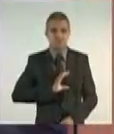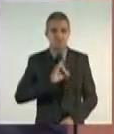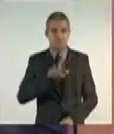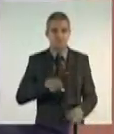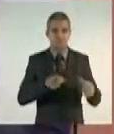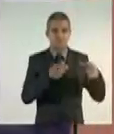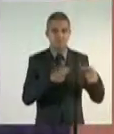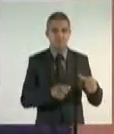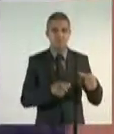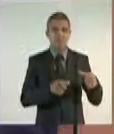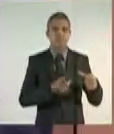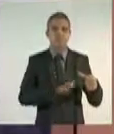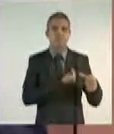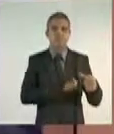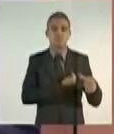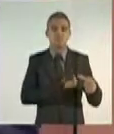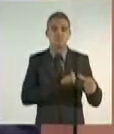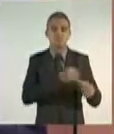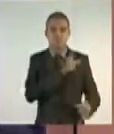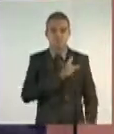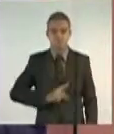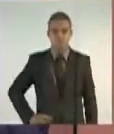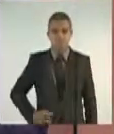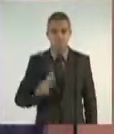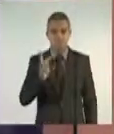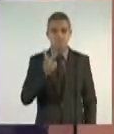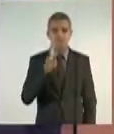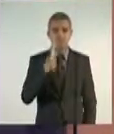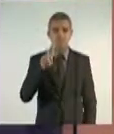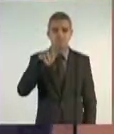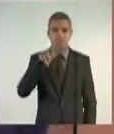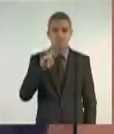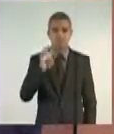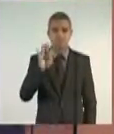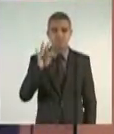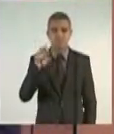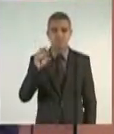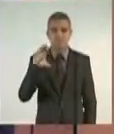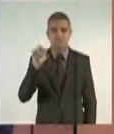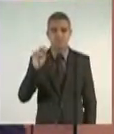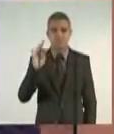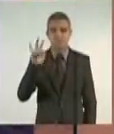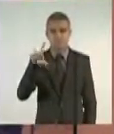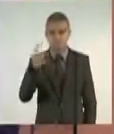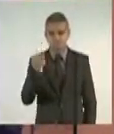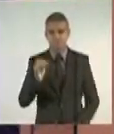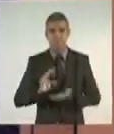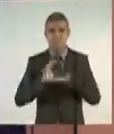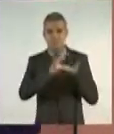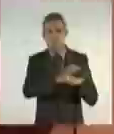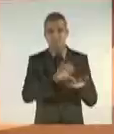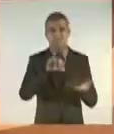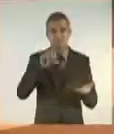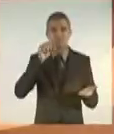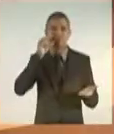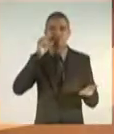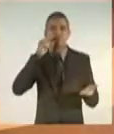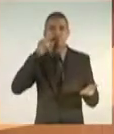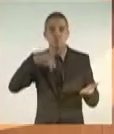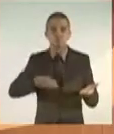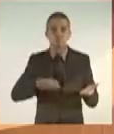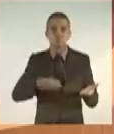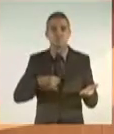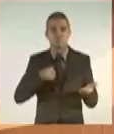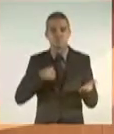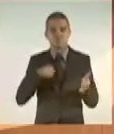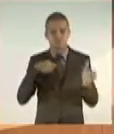Humberto Coutinho, para destinar um fundo a fundo de 9 milhões. Aí eu pergunto para algum deputado dessa casa,